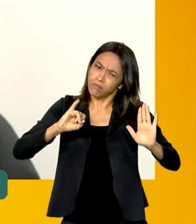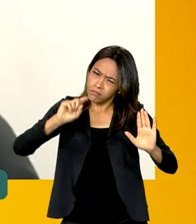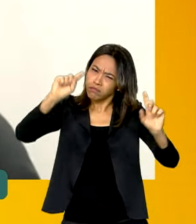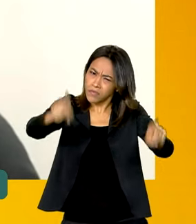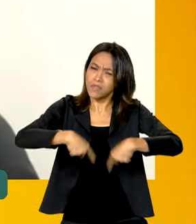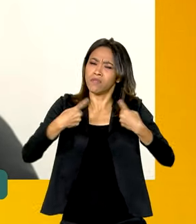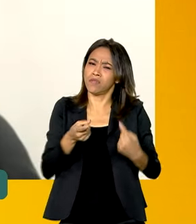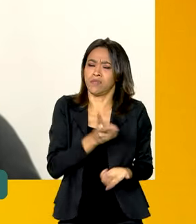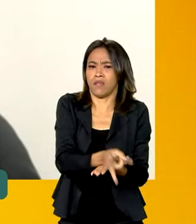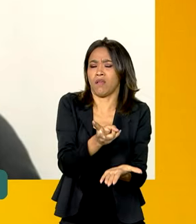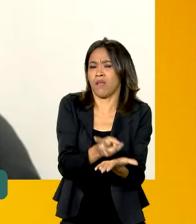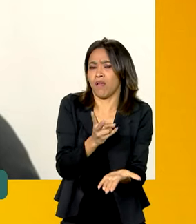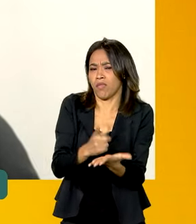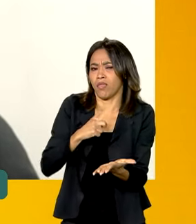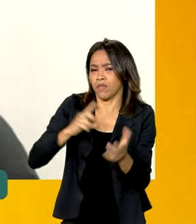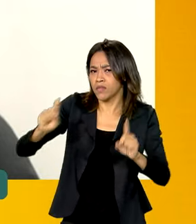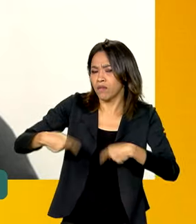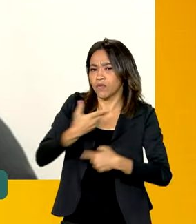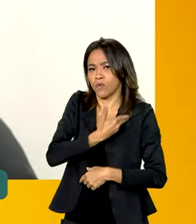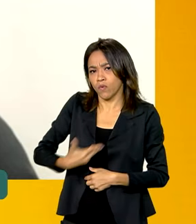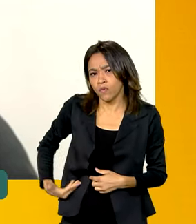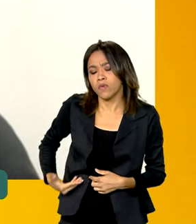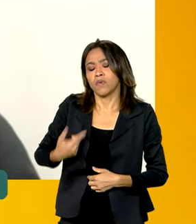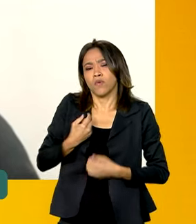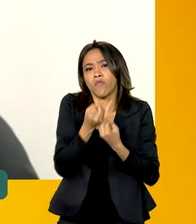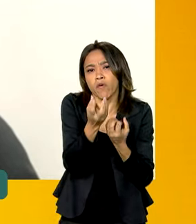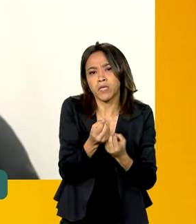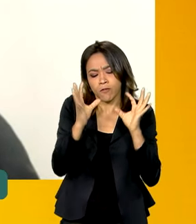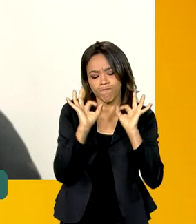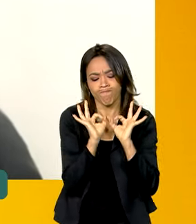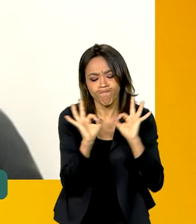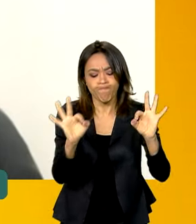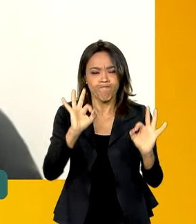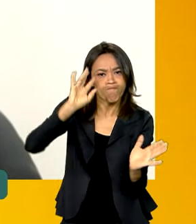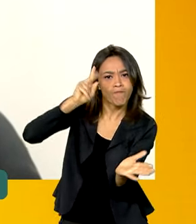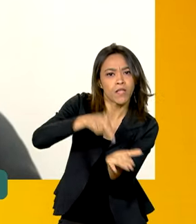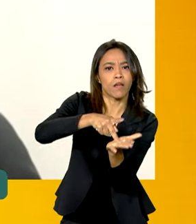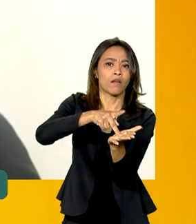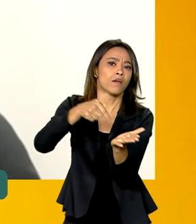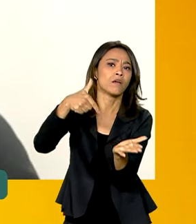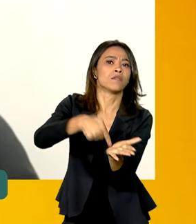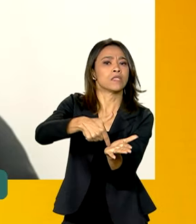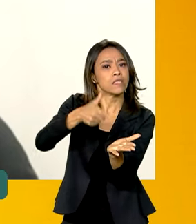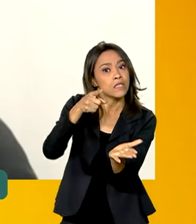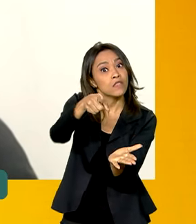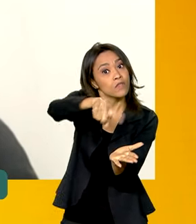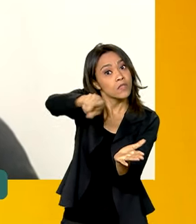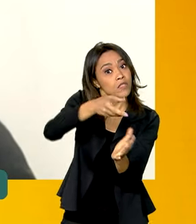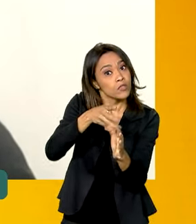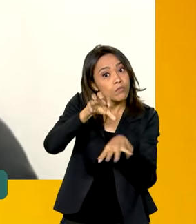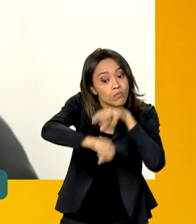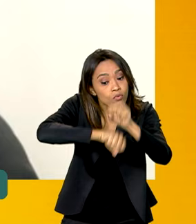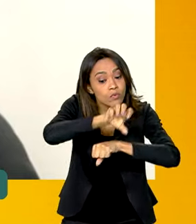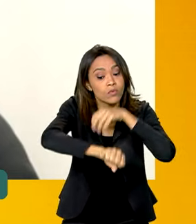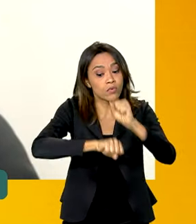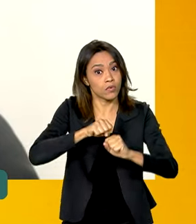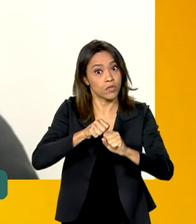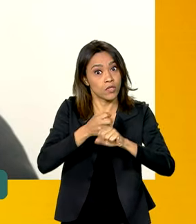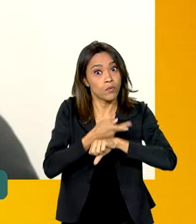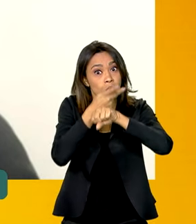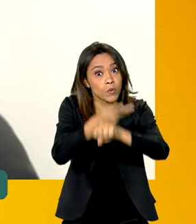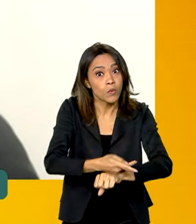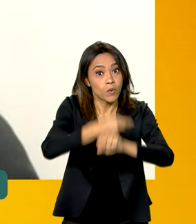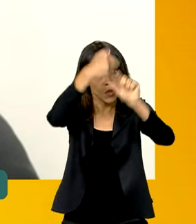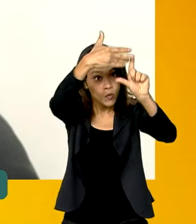vai exigir sempre do governo uma informação precisa, correta e a gente recomenda que população sempre busque ambientes confiáveis